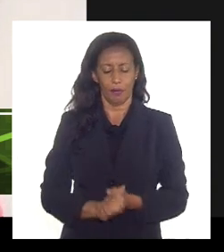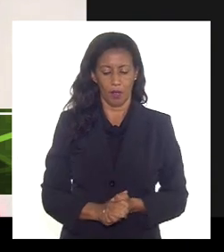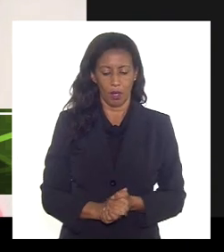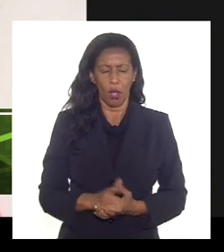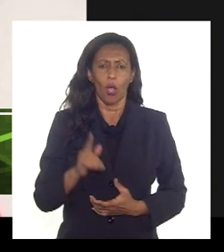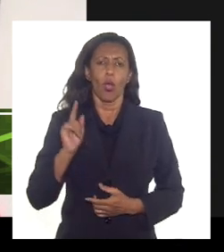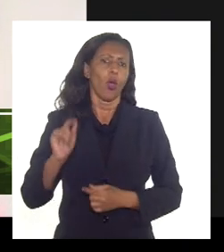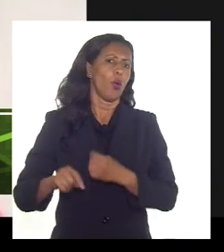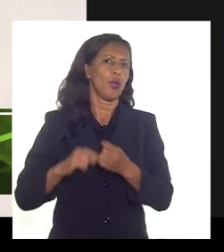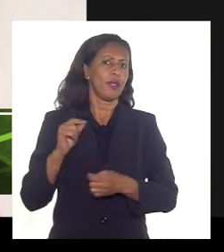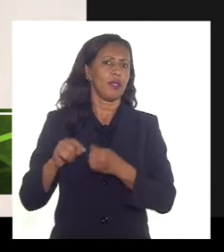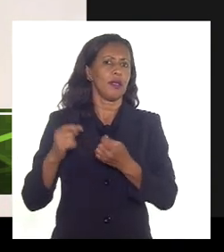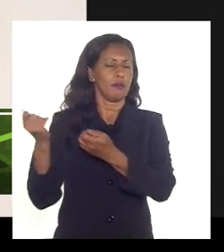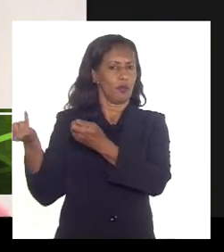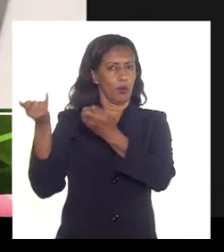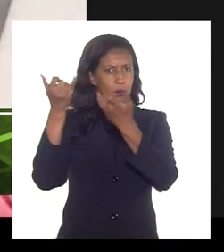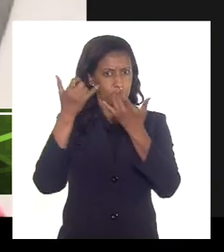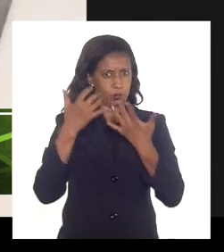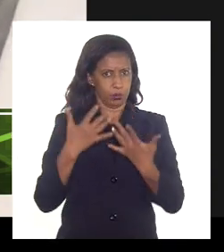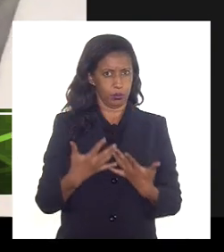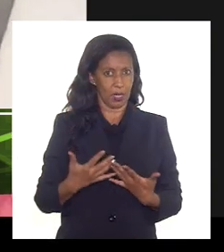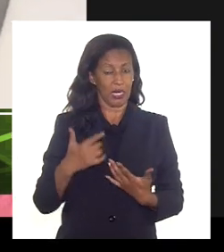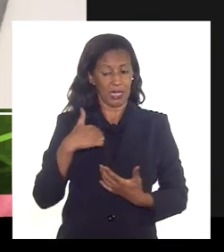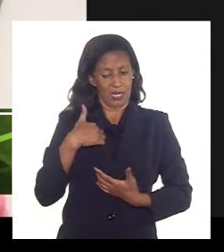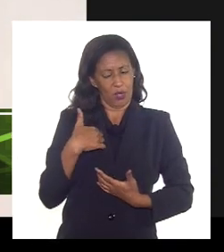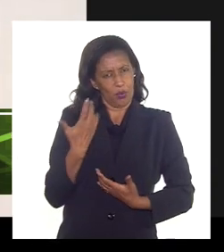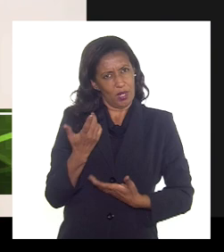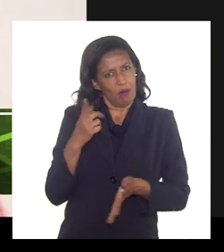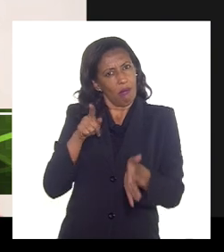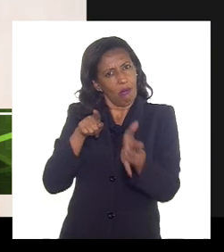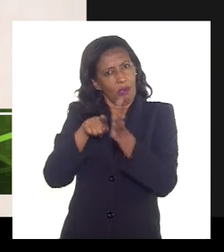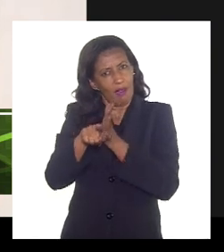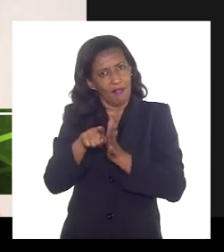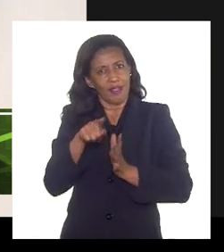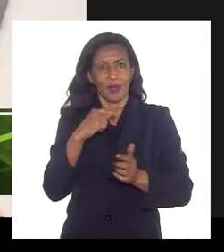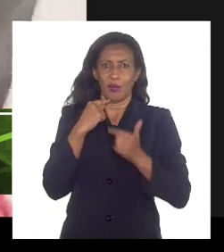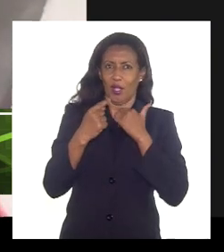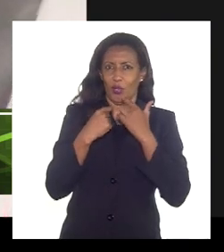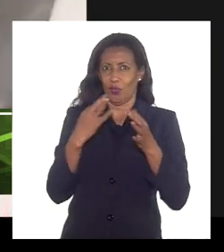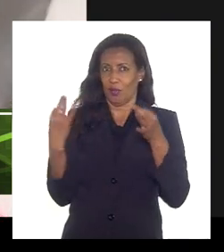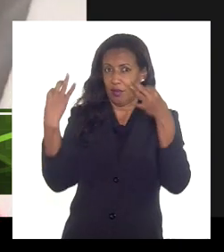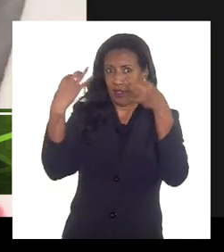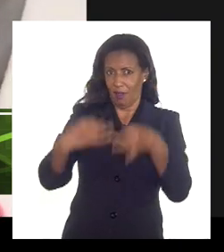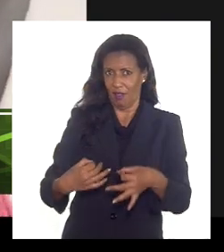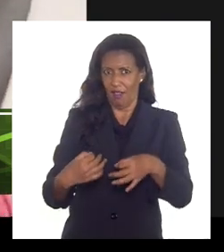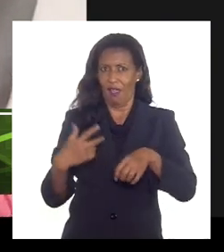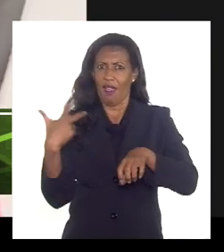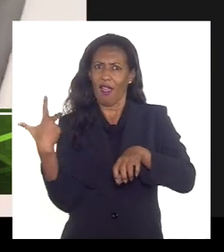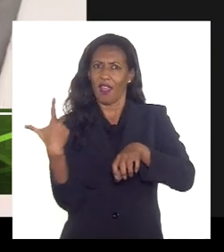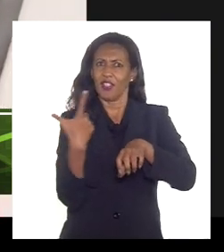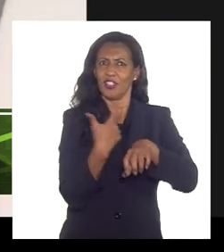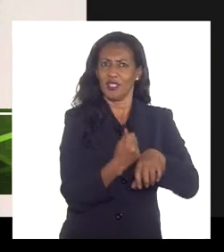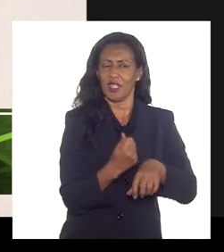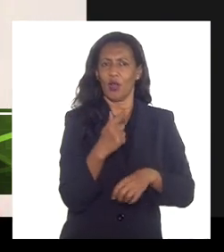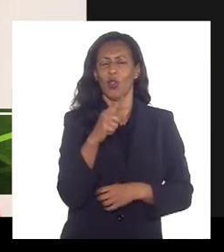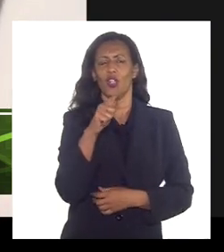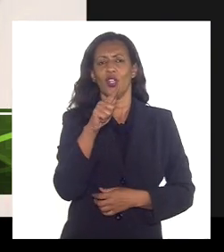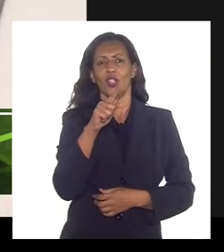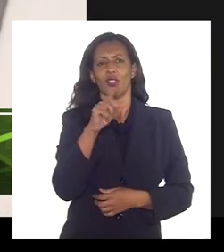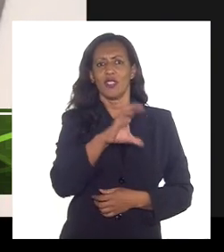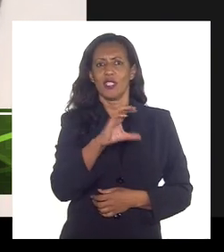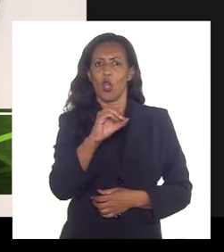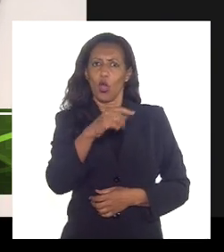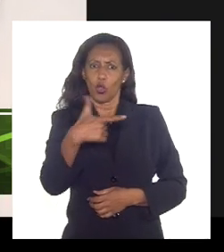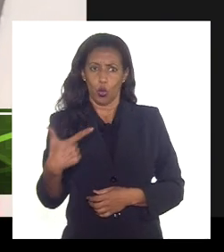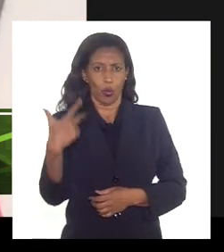e aí eu gostaria inclusive de confirmar se as minhas premissas estão corretas é que a injeção de CO2 de gás natural ela